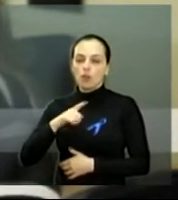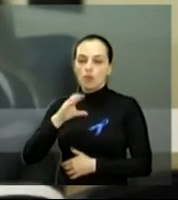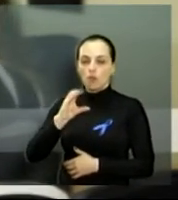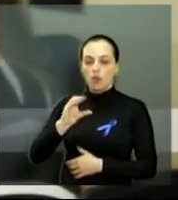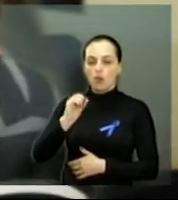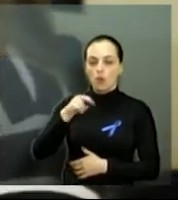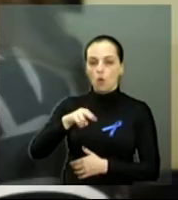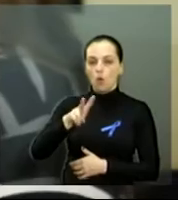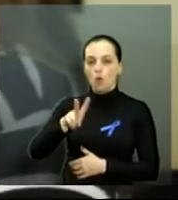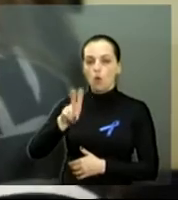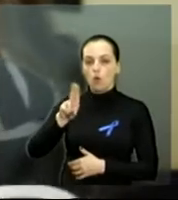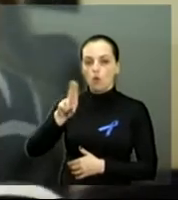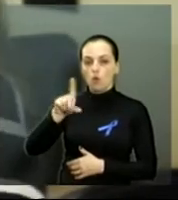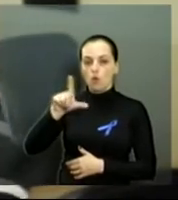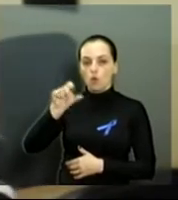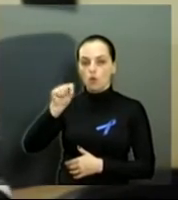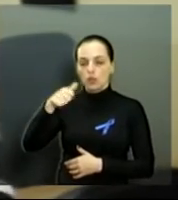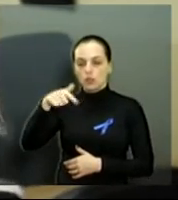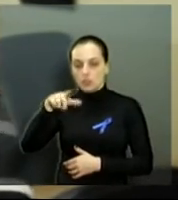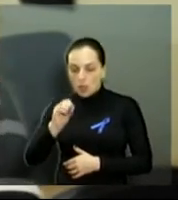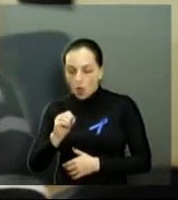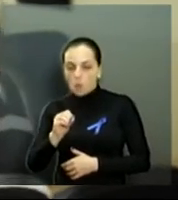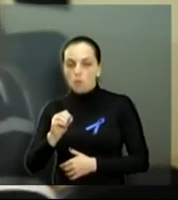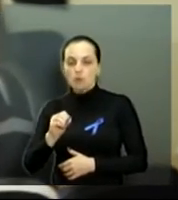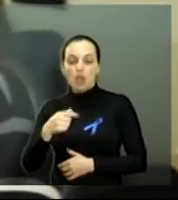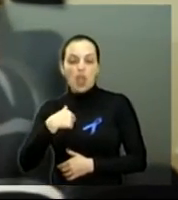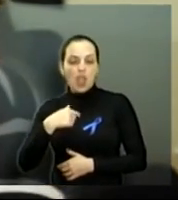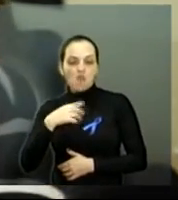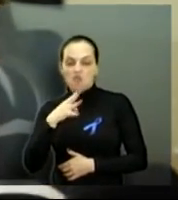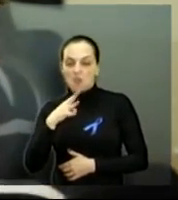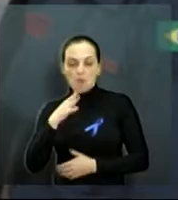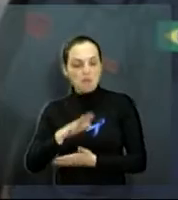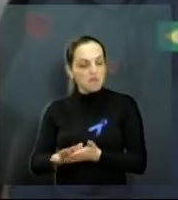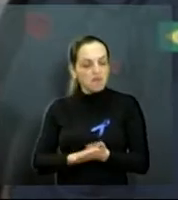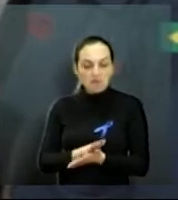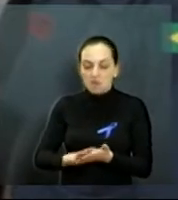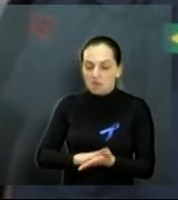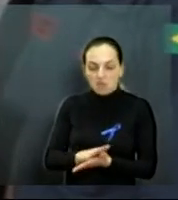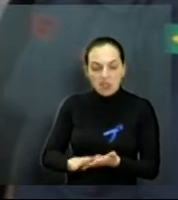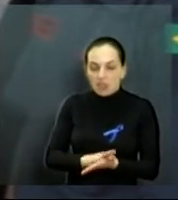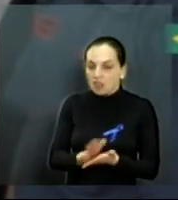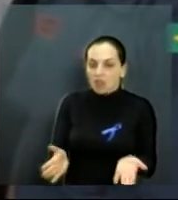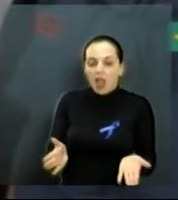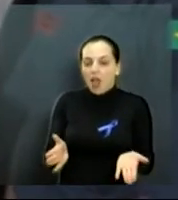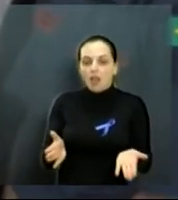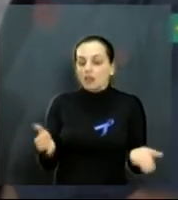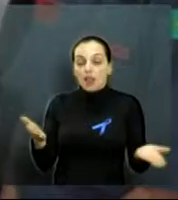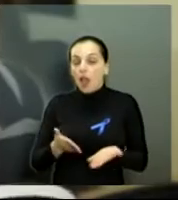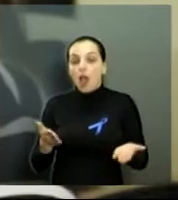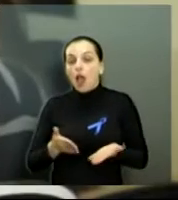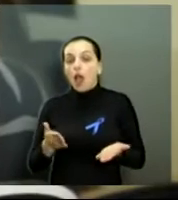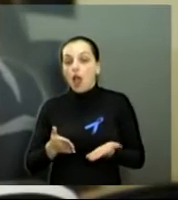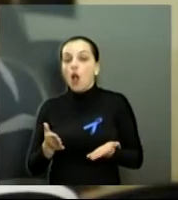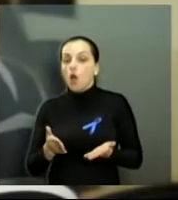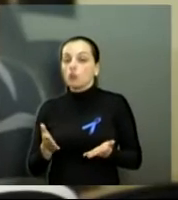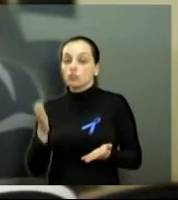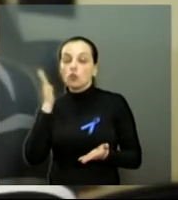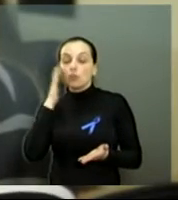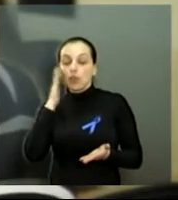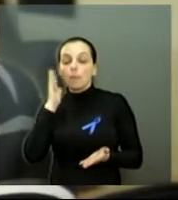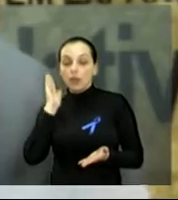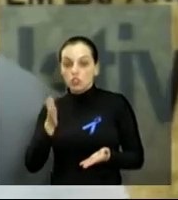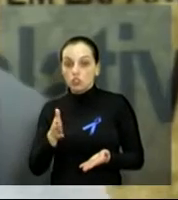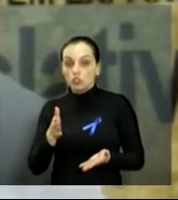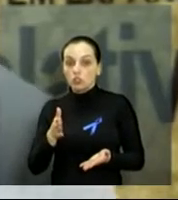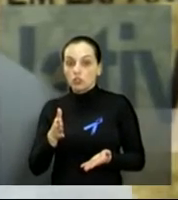de vida, e no entanto, eu não tendo conhecimento nenhum, eu fui tentar amamentar o meu filho. Deu tudo certinho no final, que a gente acabou ligando